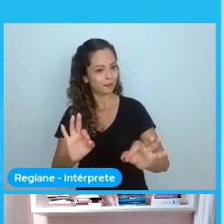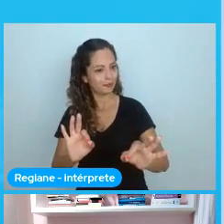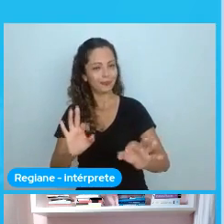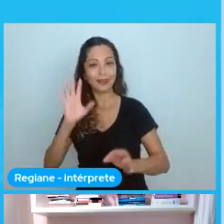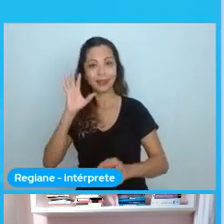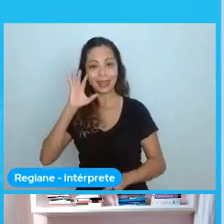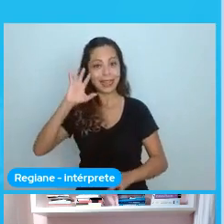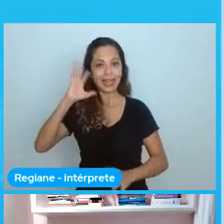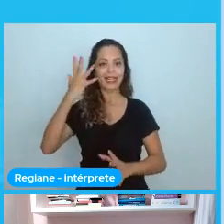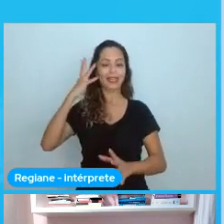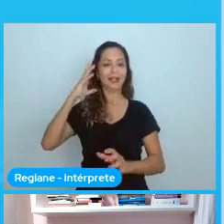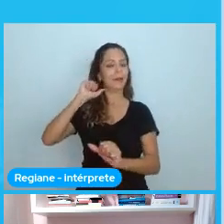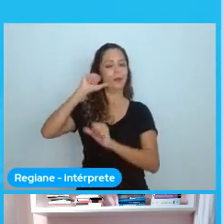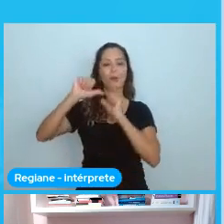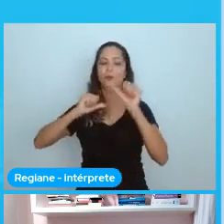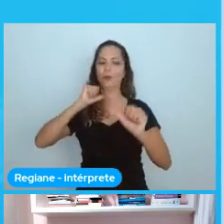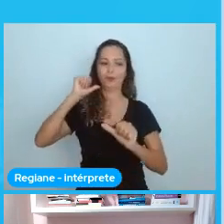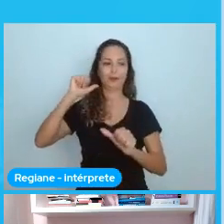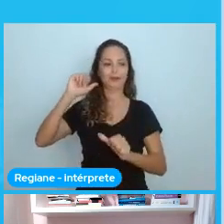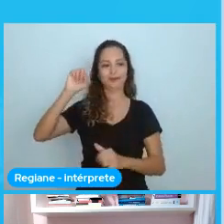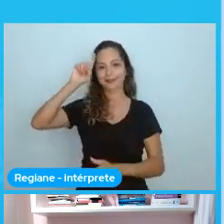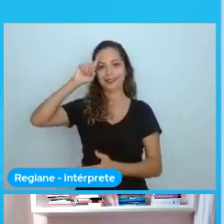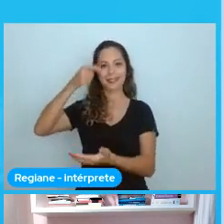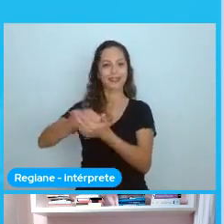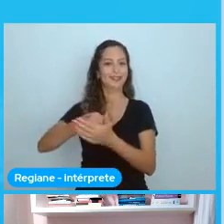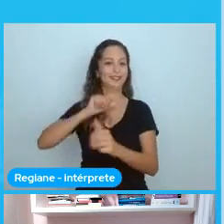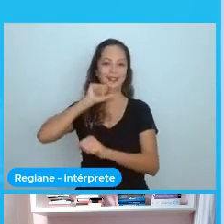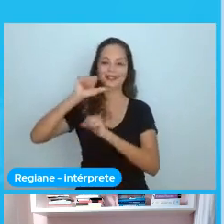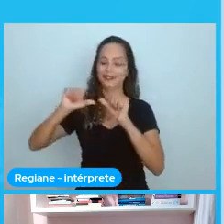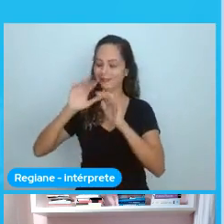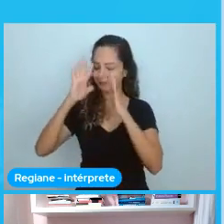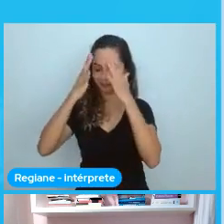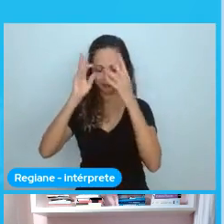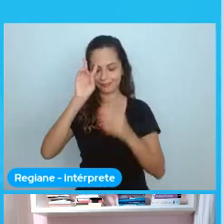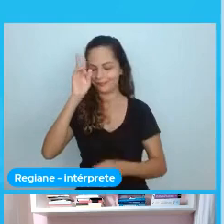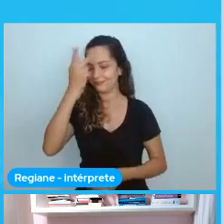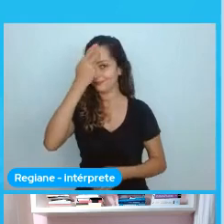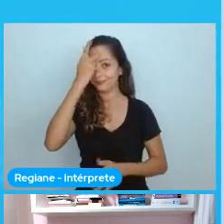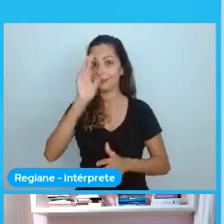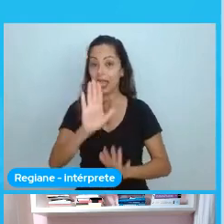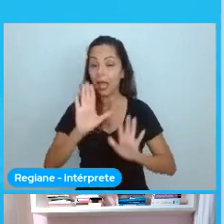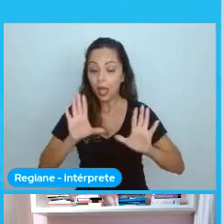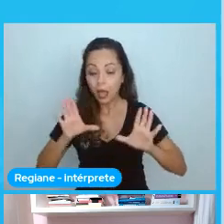Faz com que você pense assim... Caramba. Eu entendi que a comunidade é de todos.